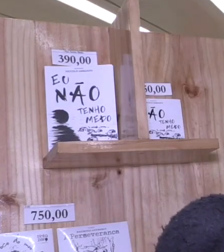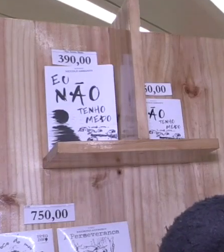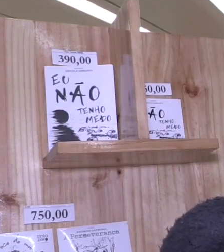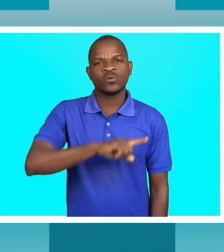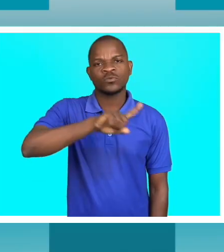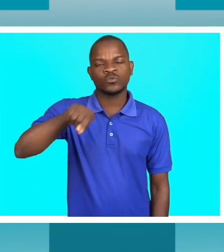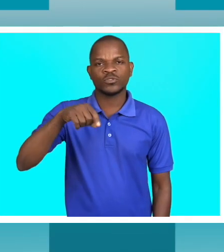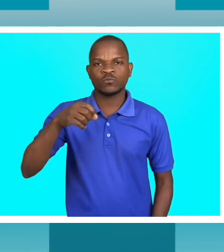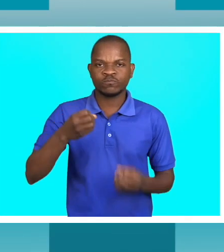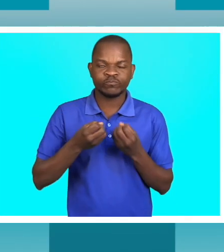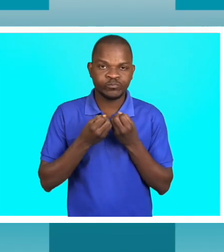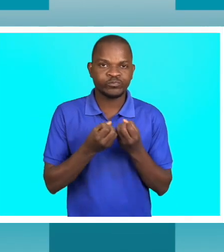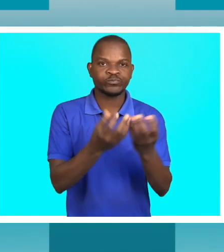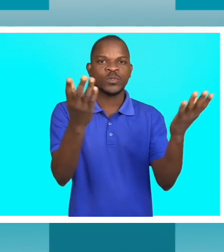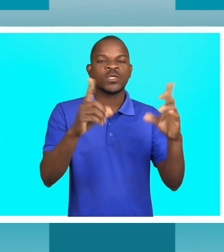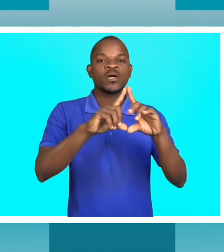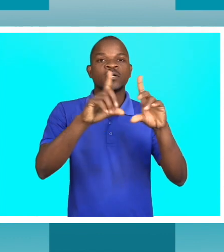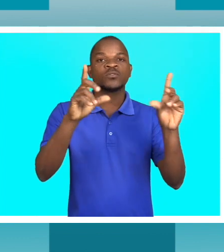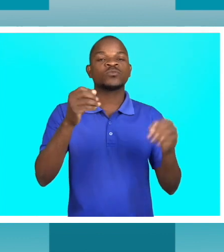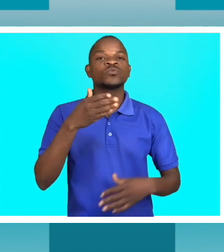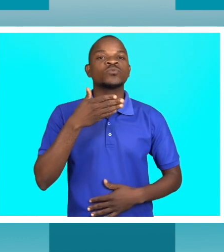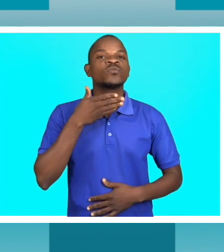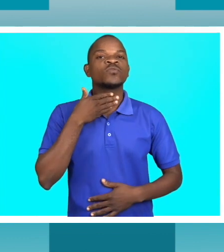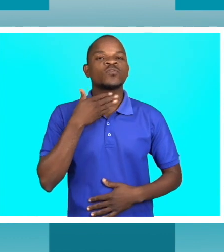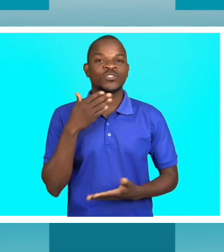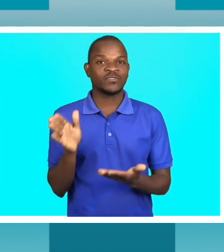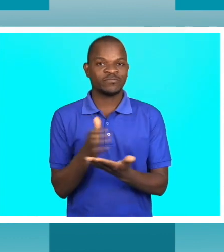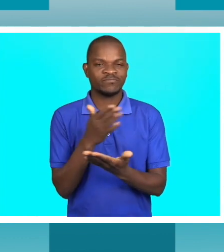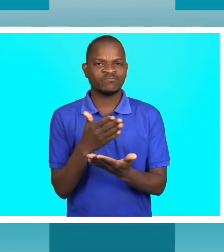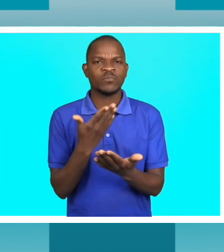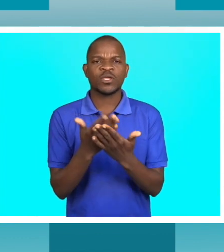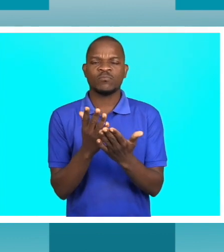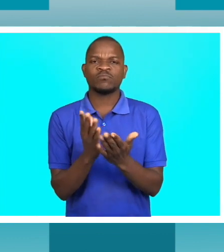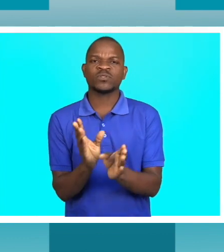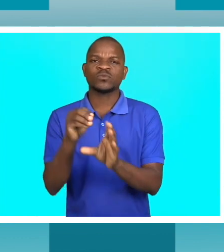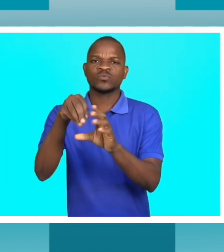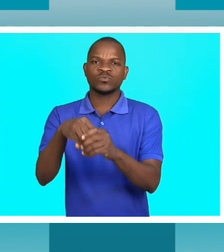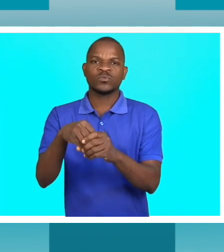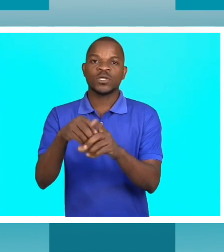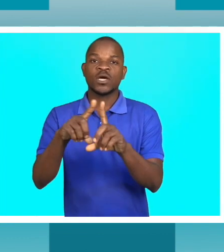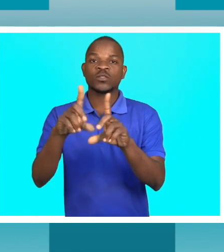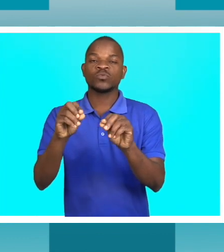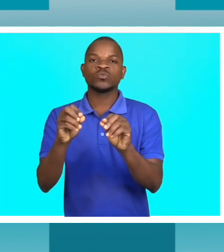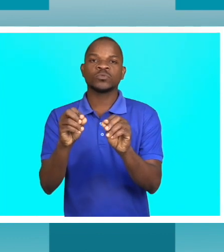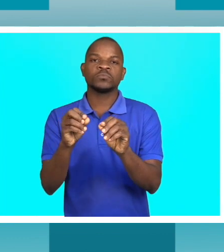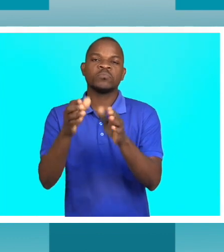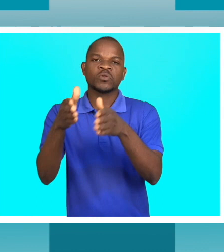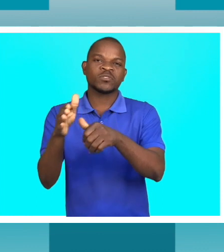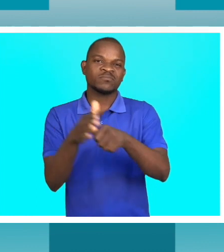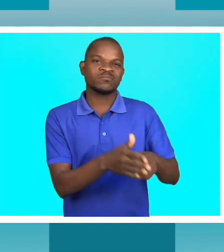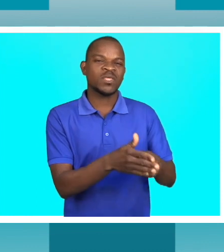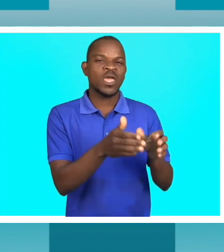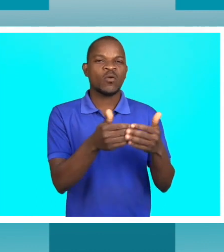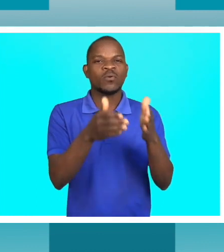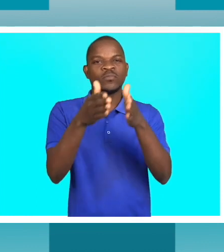literário. Nós estamos a lançar o audiolivro. Por quê? para incluir uma fasquia de mercado que normalmente fica excluída, que são os